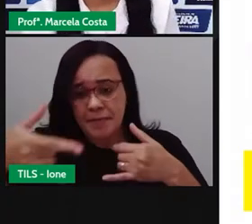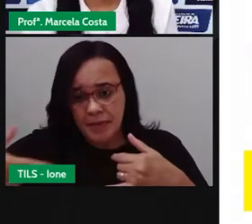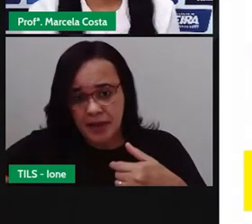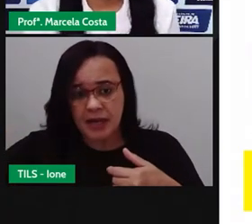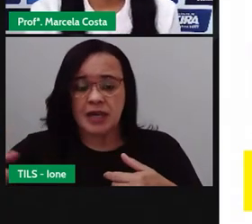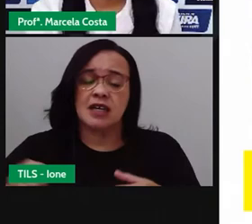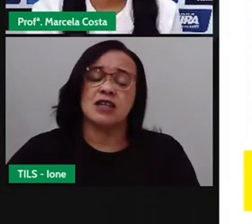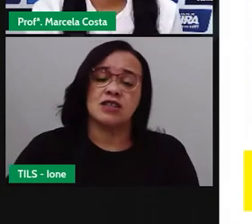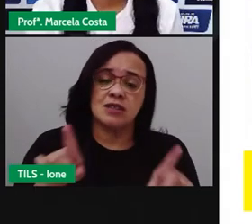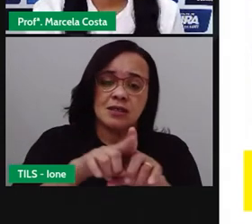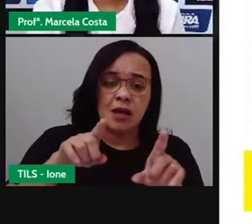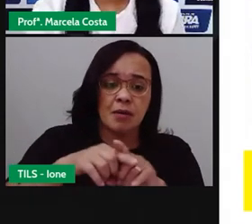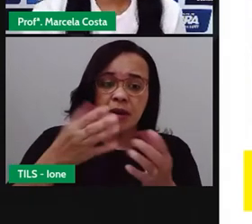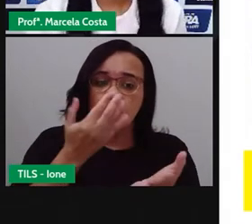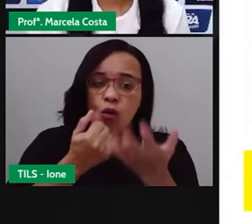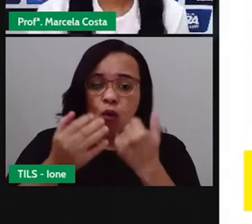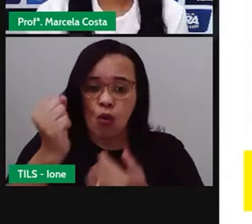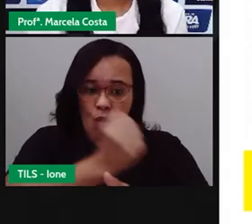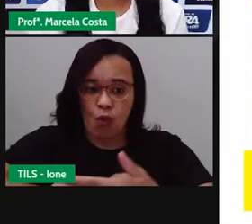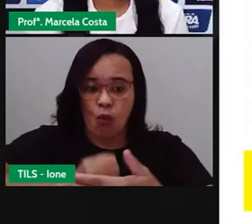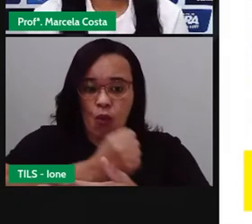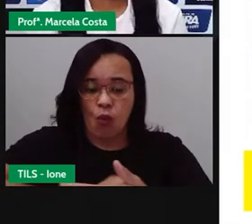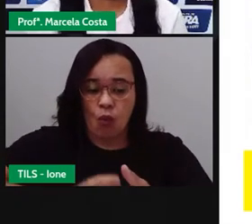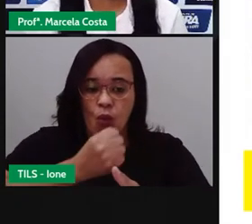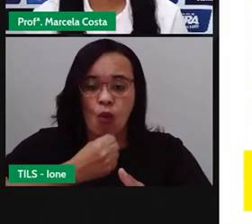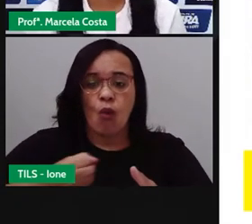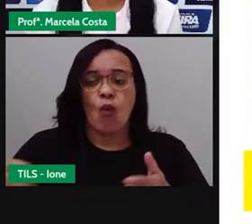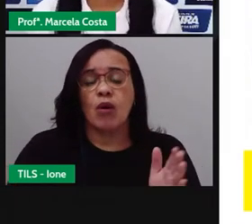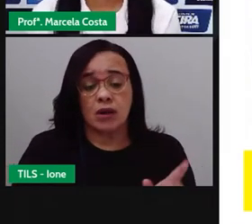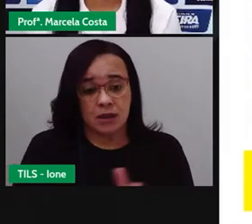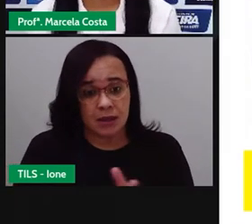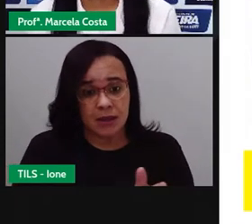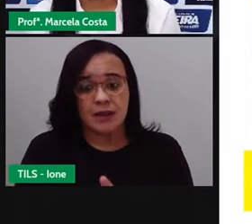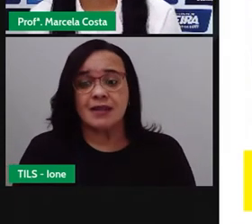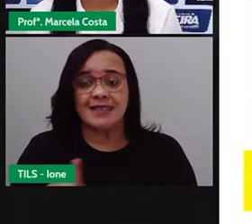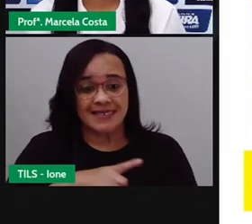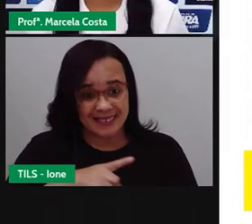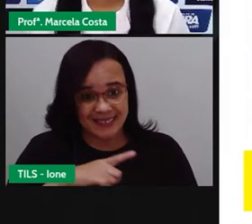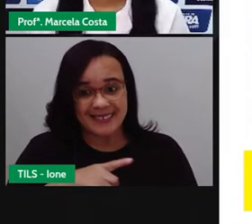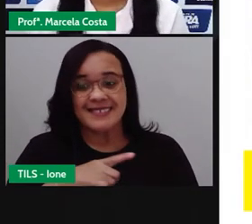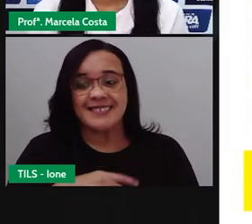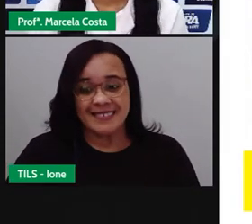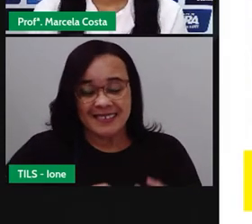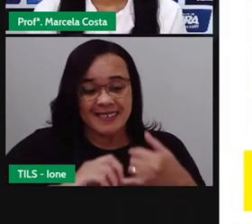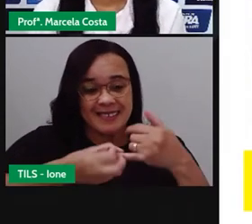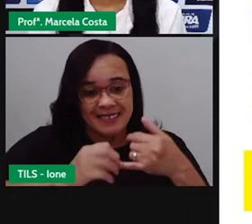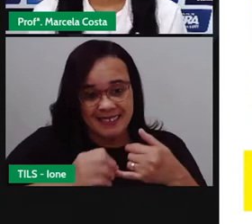ervas e temperos, comidas traseiras, como feijoadas,